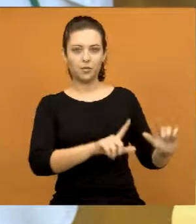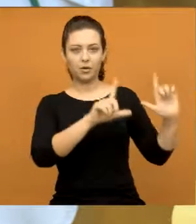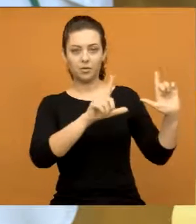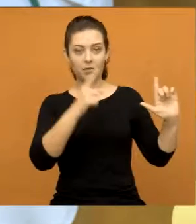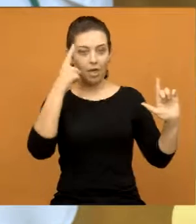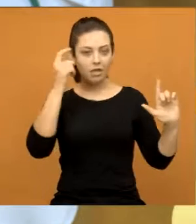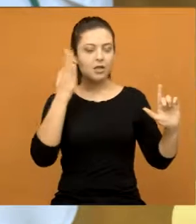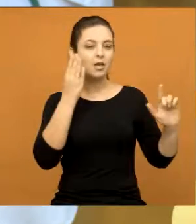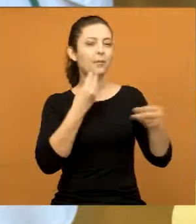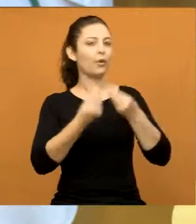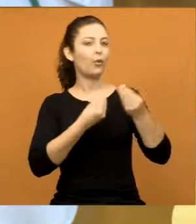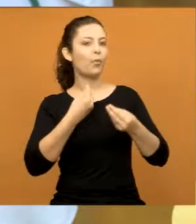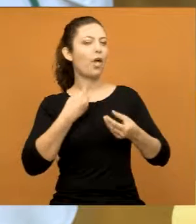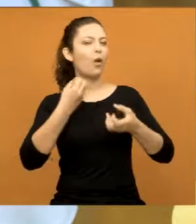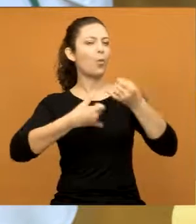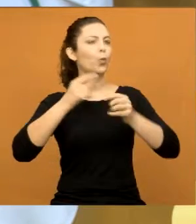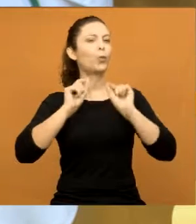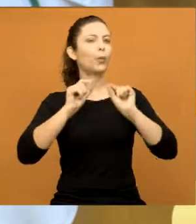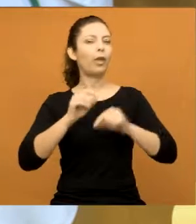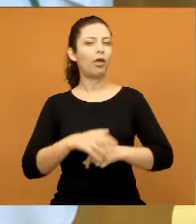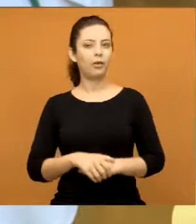terem uma ideia daquilo que eu estou falando.